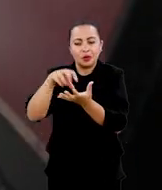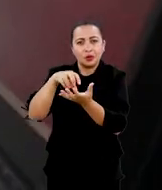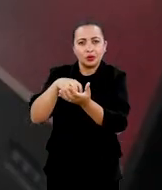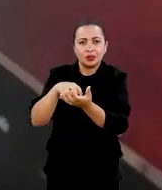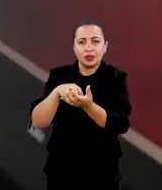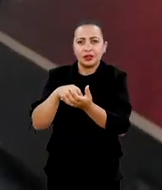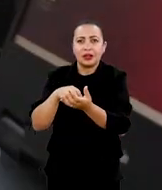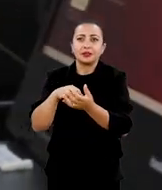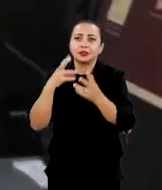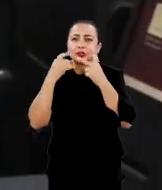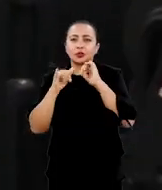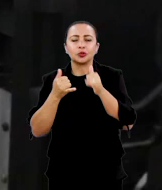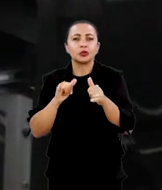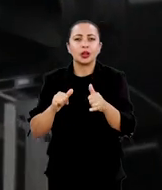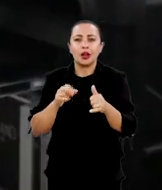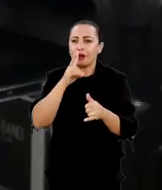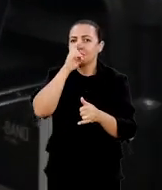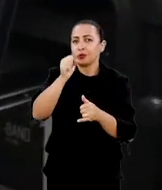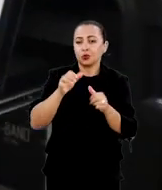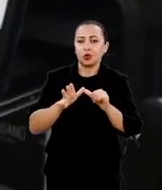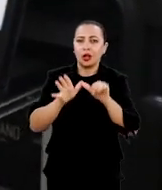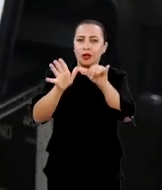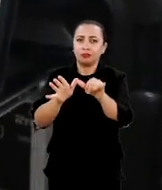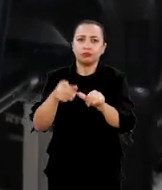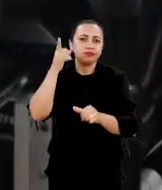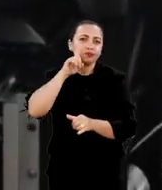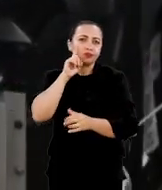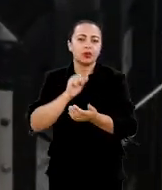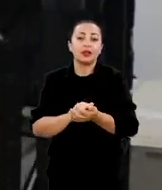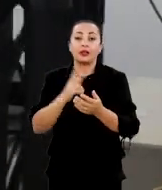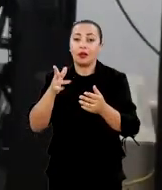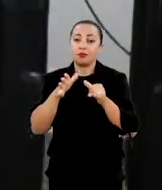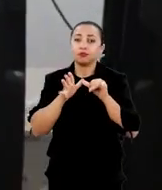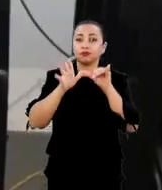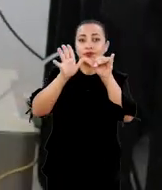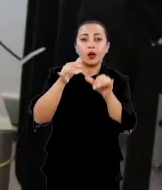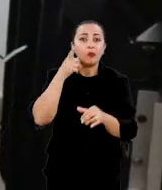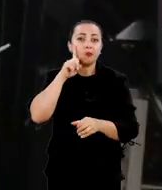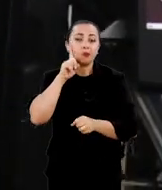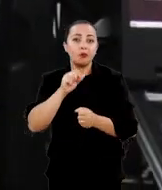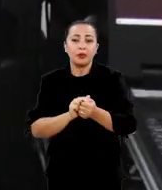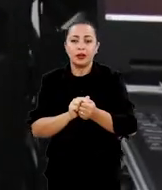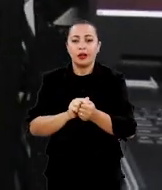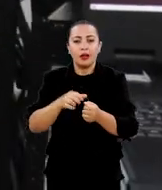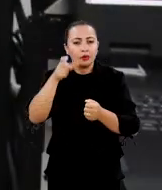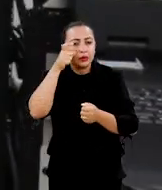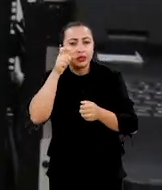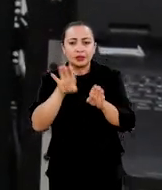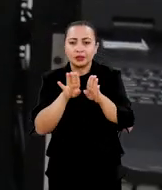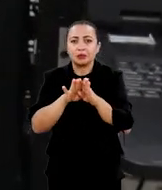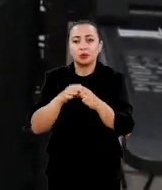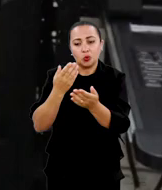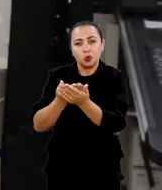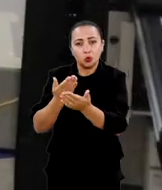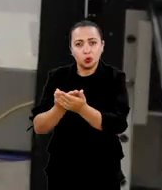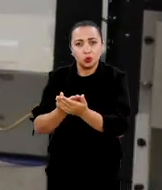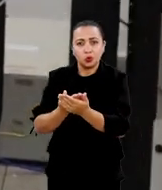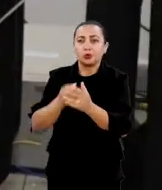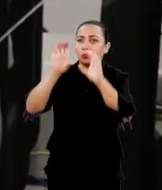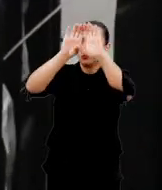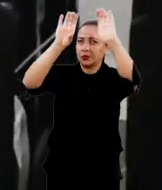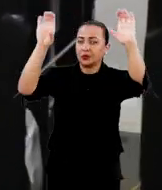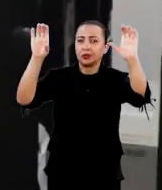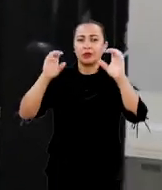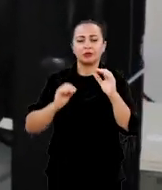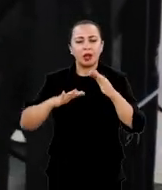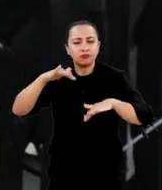temos acordos internacionais. Um desses acordos internacionais é com a Força Aérea Americana. Então, a Força Aérea Americana, com o interesse também de estudar